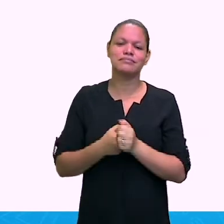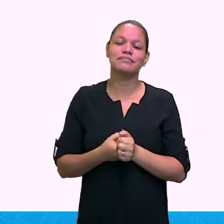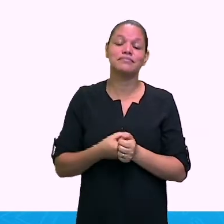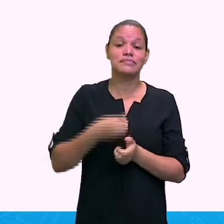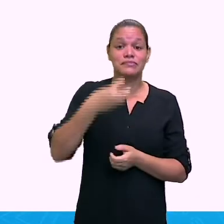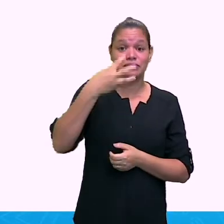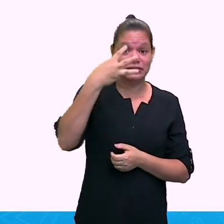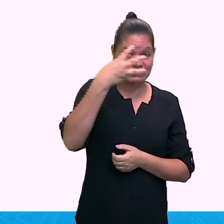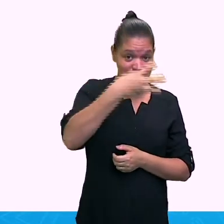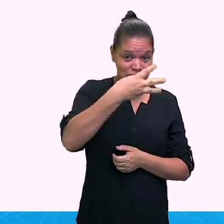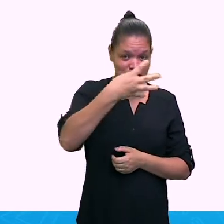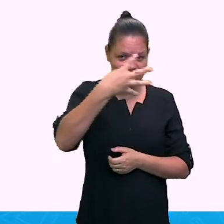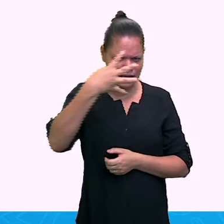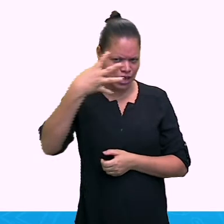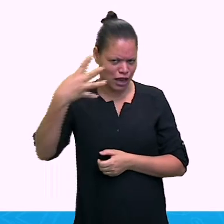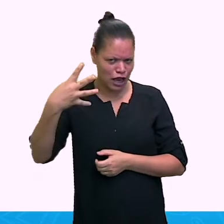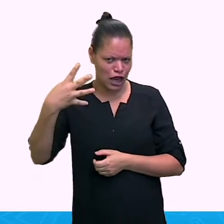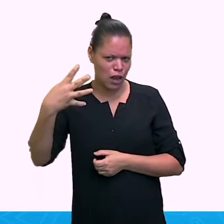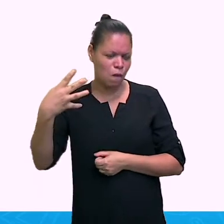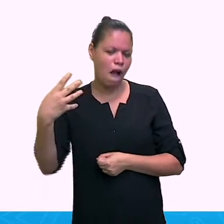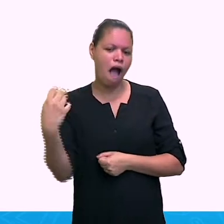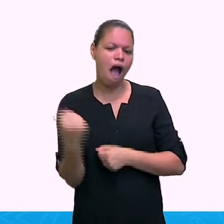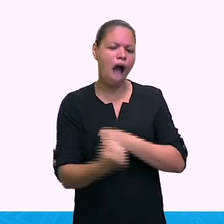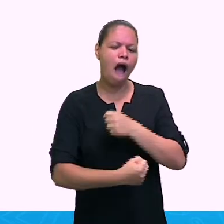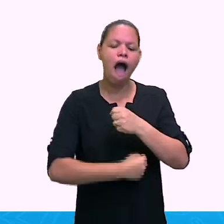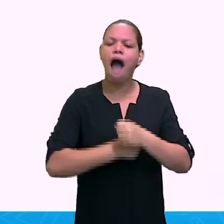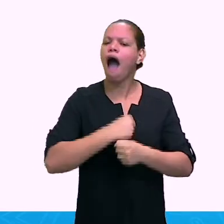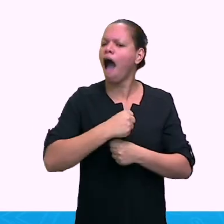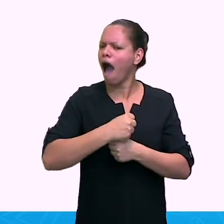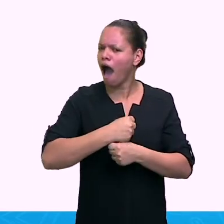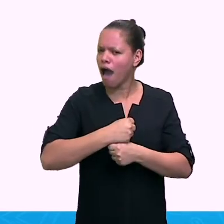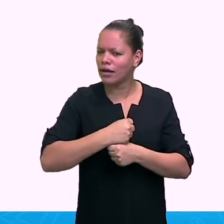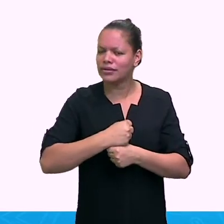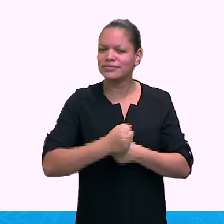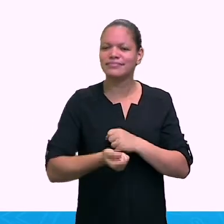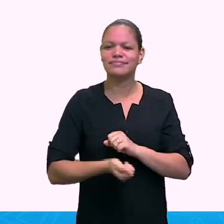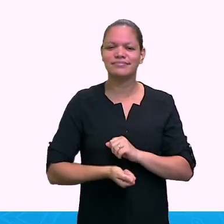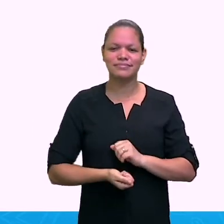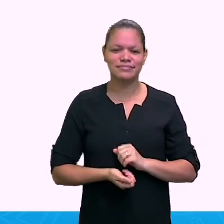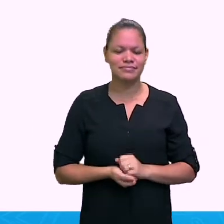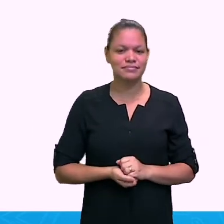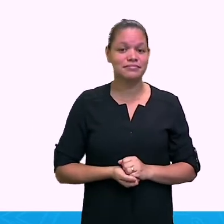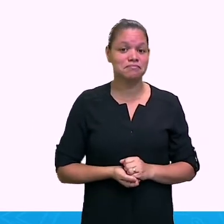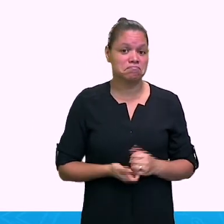in Governador